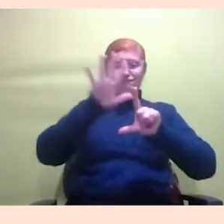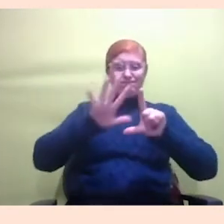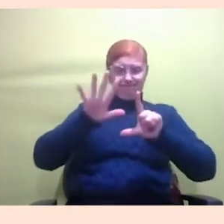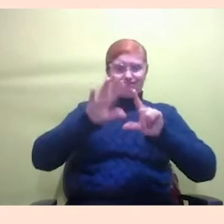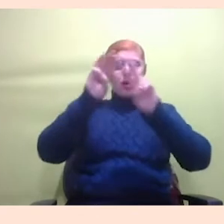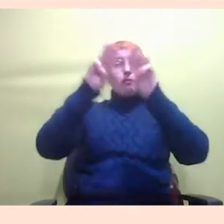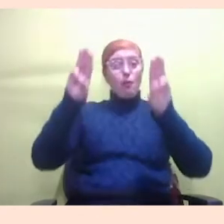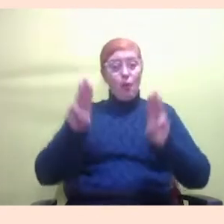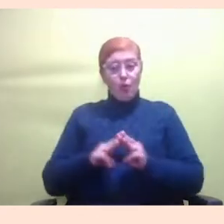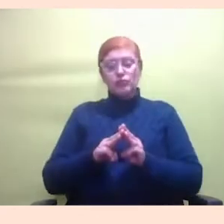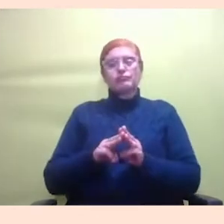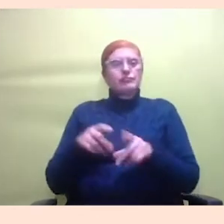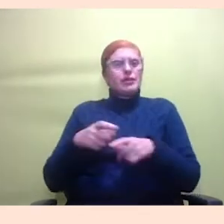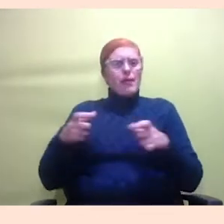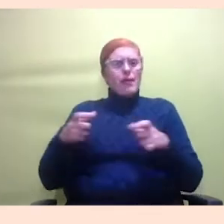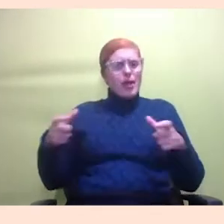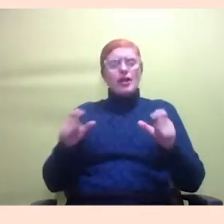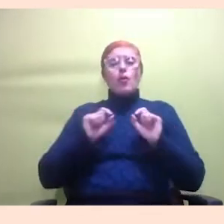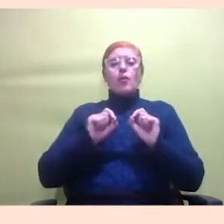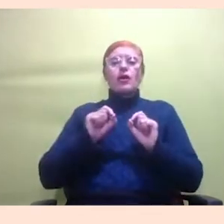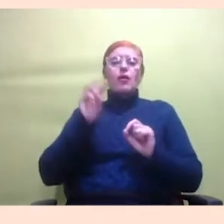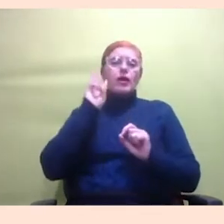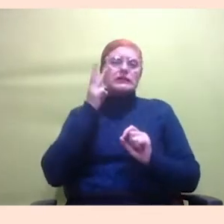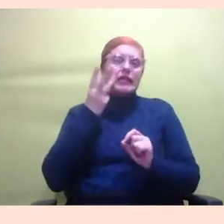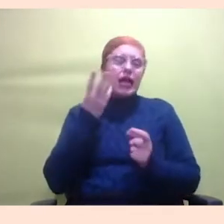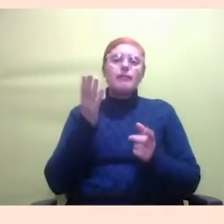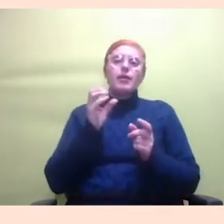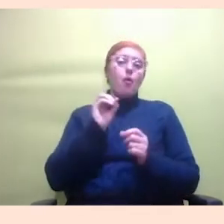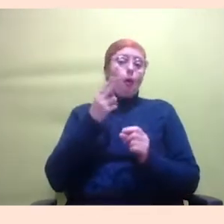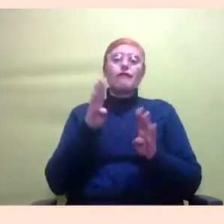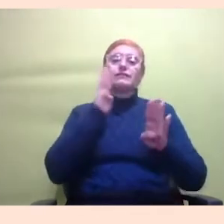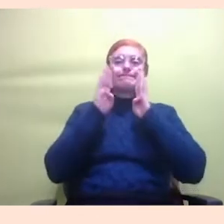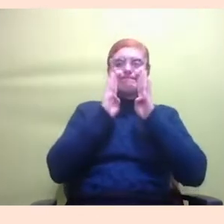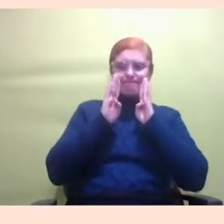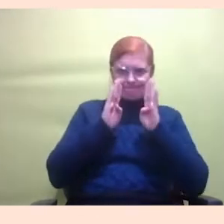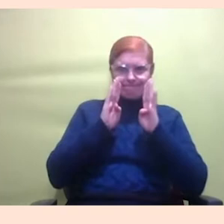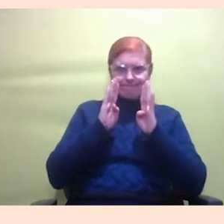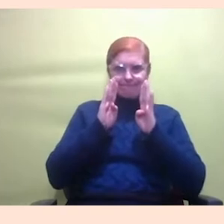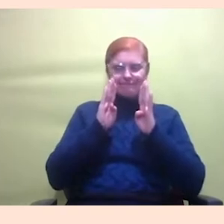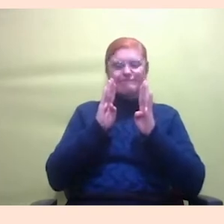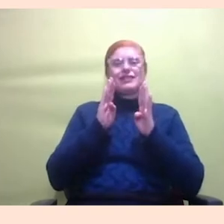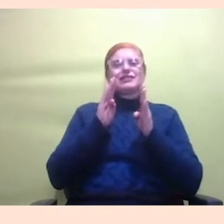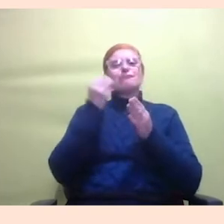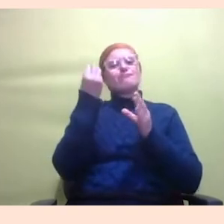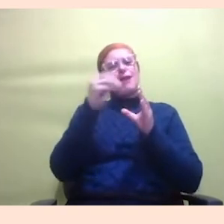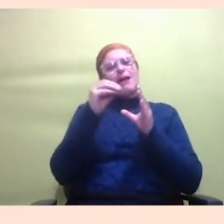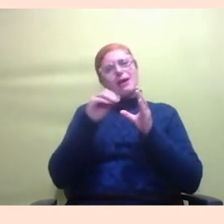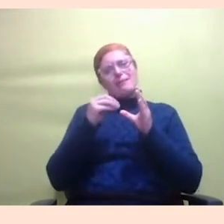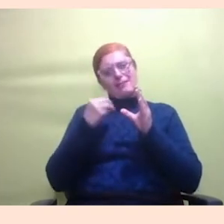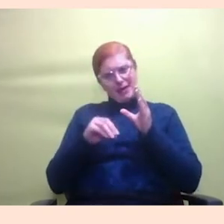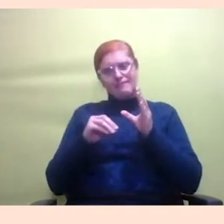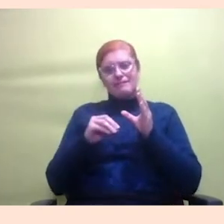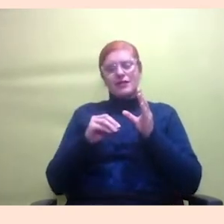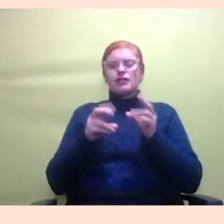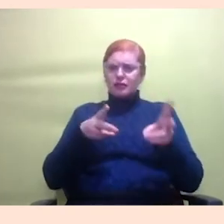é o Zap ou, no máximo, o Facebook, né? Repostagem. Então, essa dificuldade a gente percebe. Queria